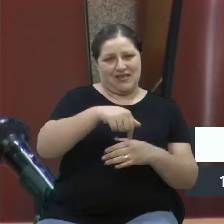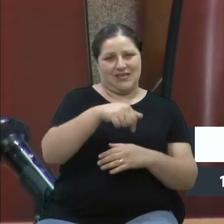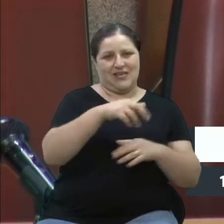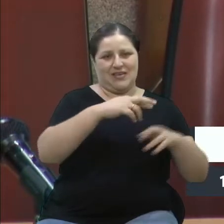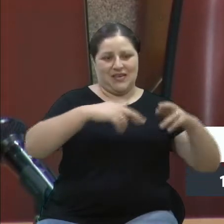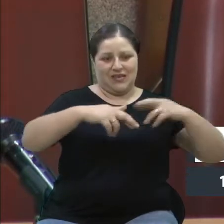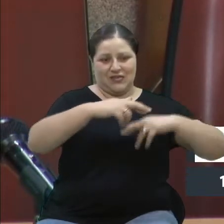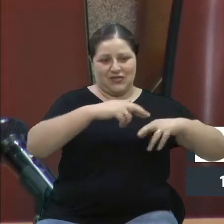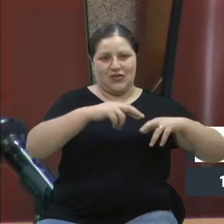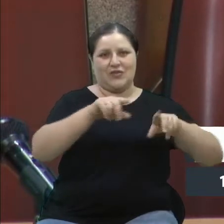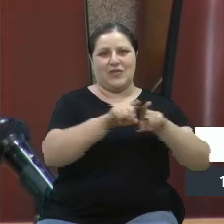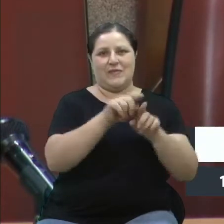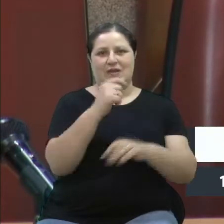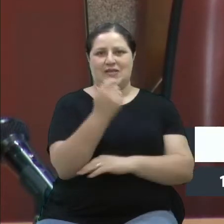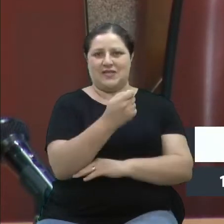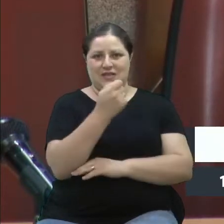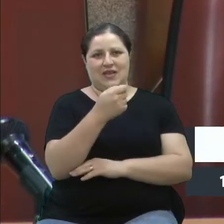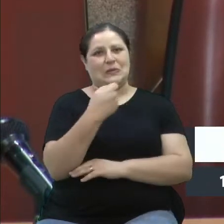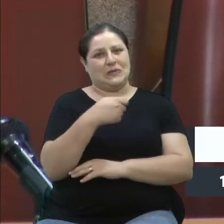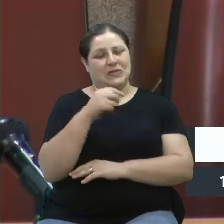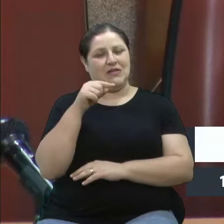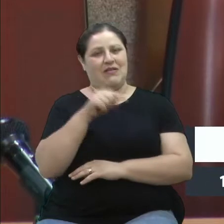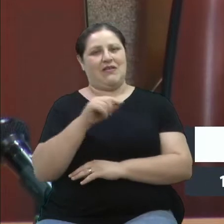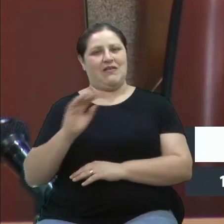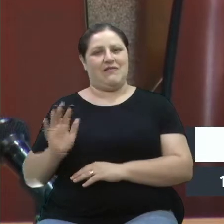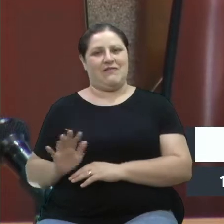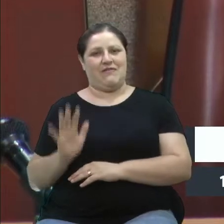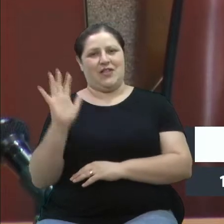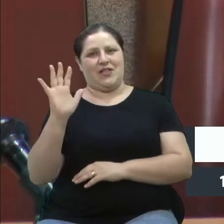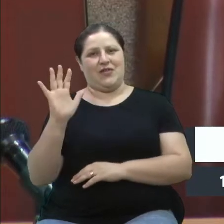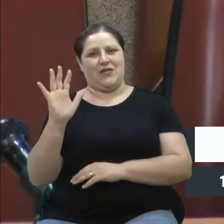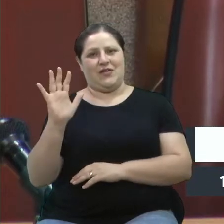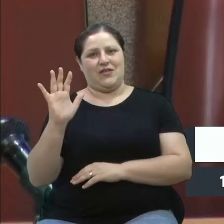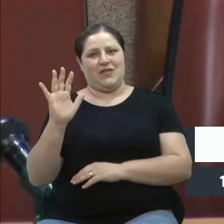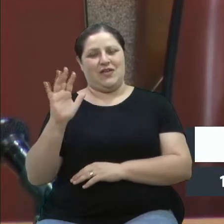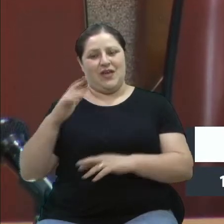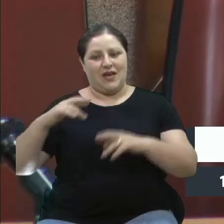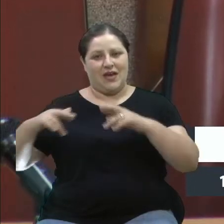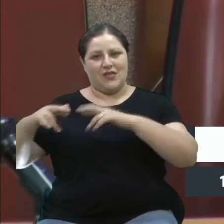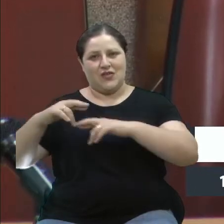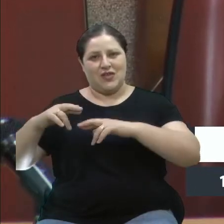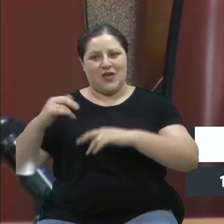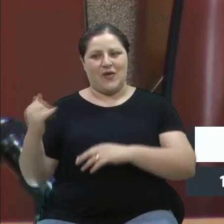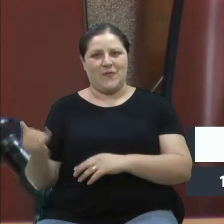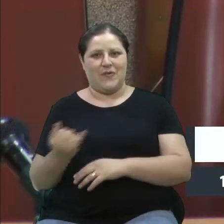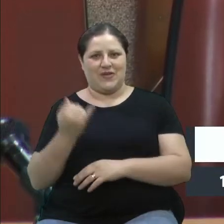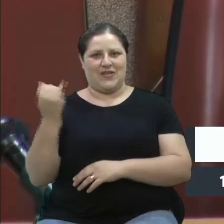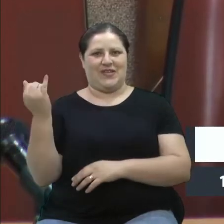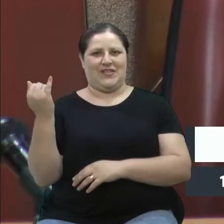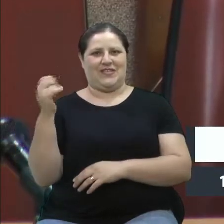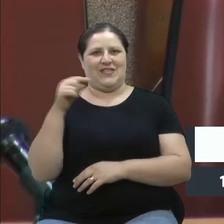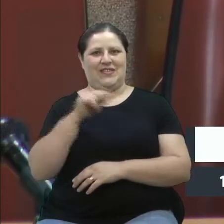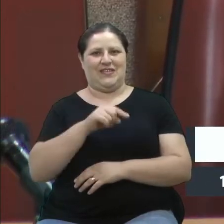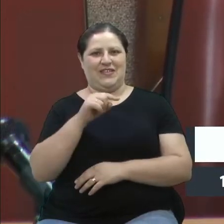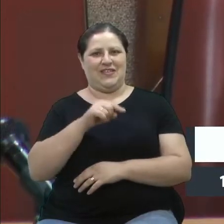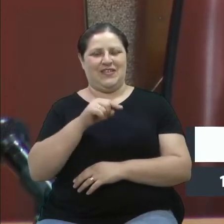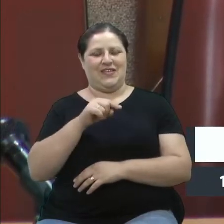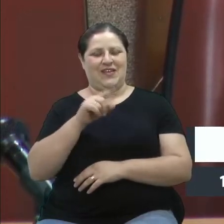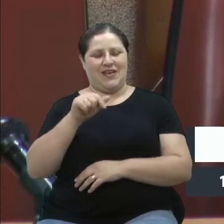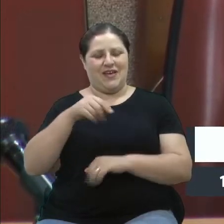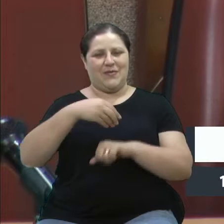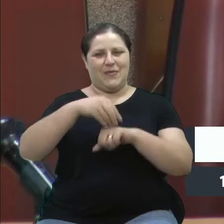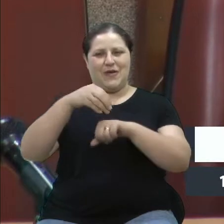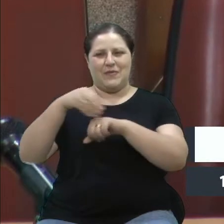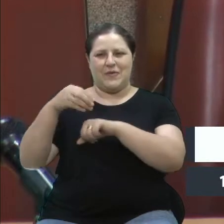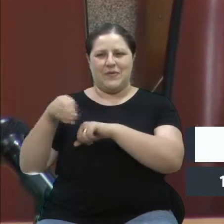e acho que isso tem que ser valorizado, né? A importância regional do Jornal do Almoço para levar tudo aquilo que se passa nas nossas cidades. Então,